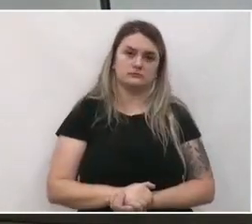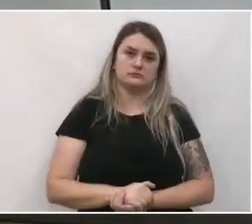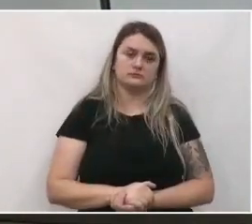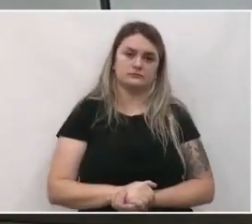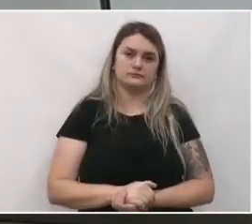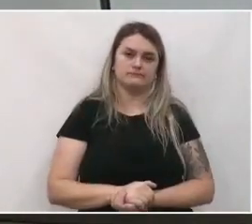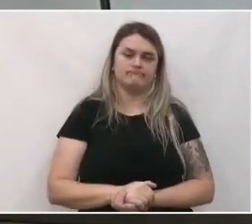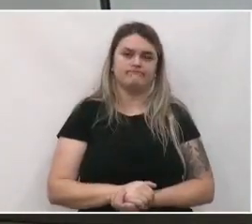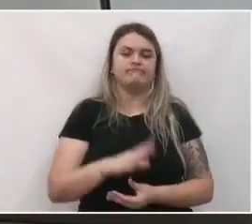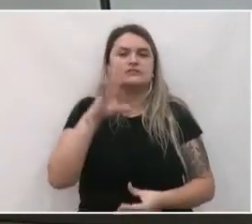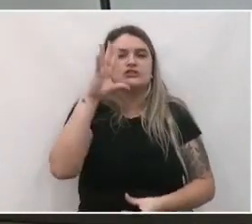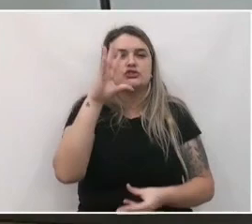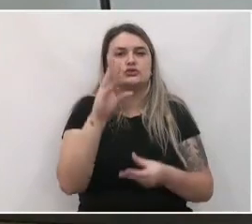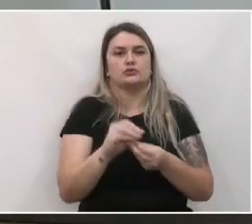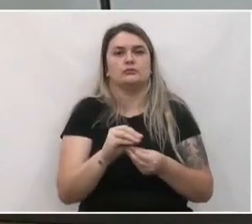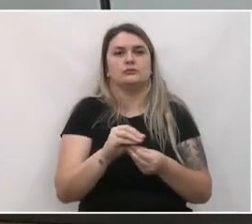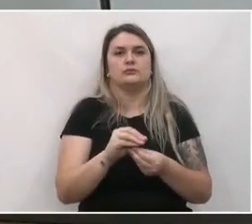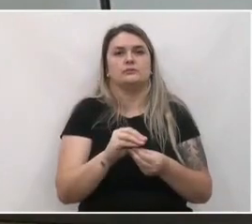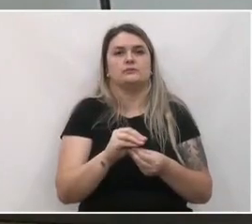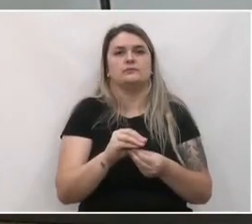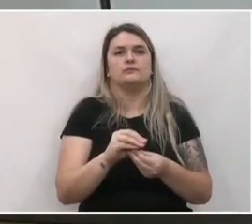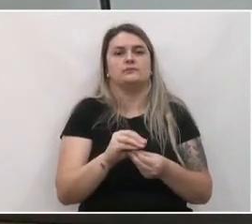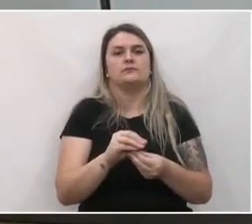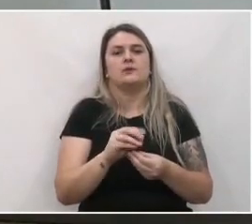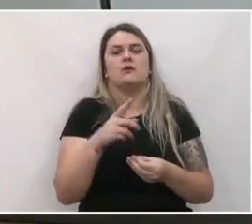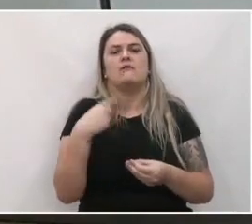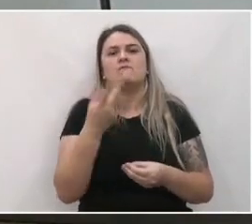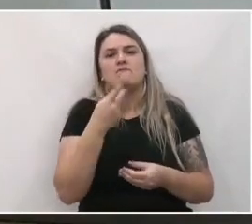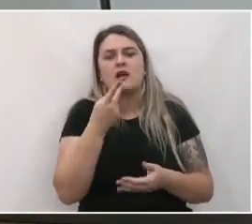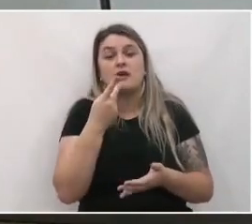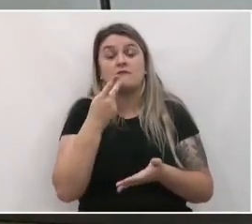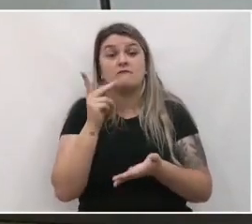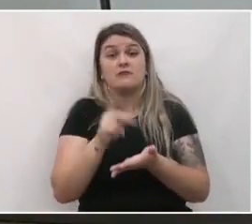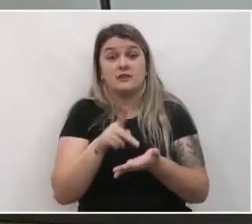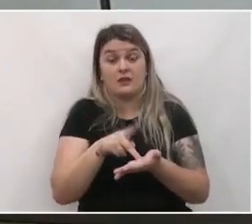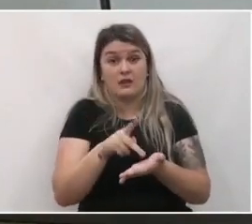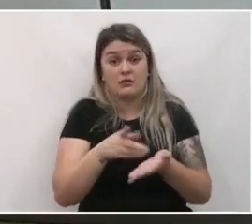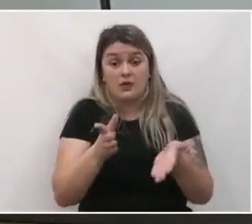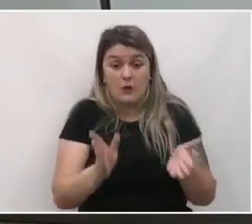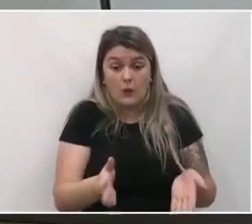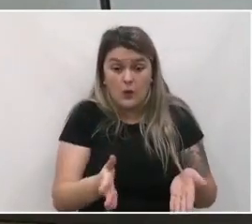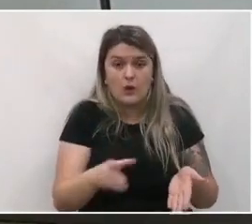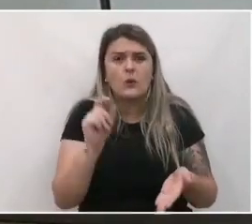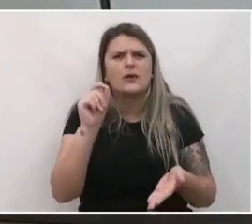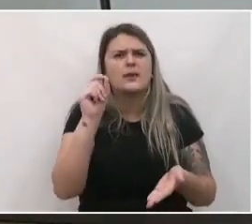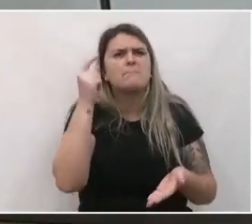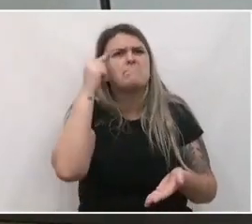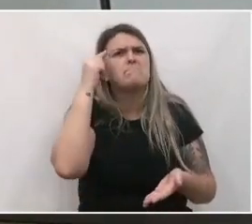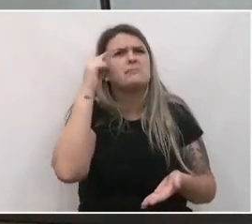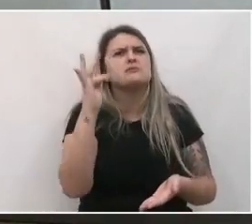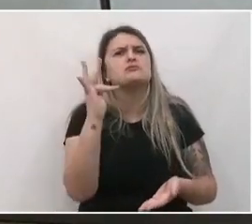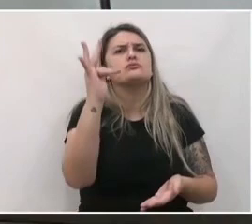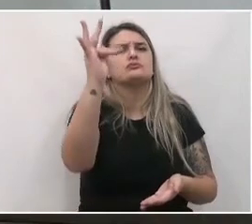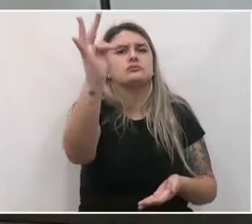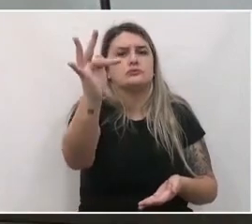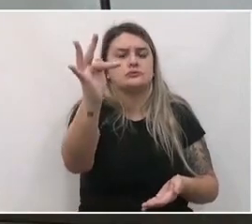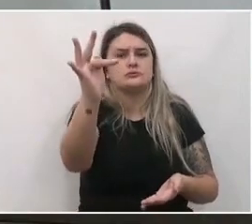Em resumo, quando a gente fala do plano diretor a gente tem uma realidade atual e uma que a gente busca alcançar através do plano.